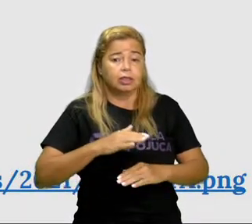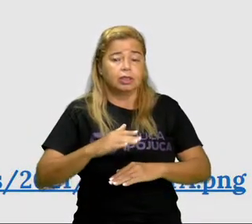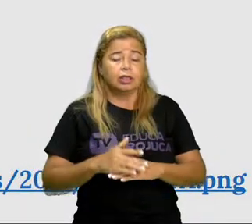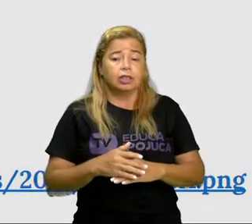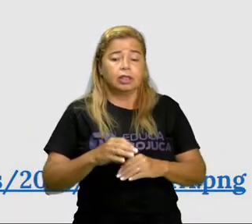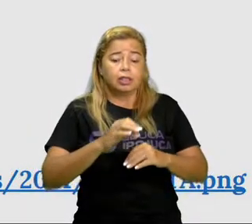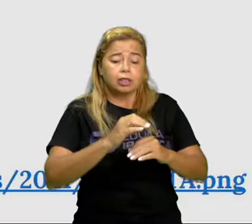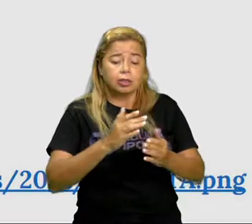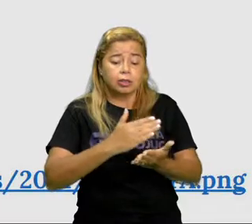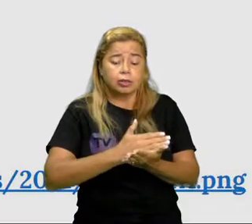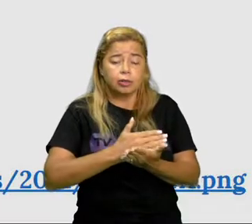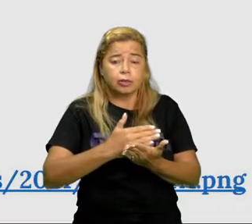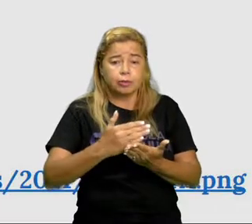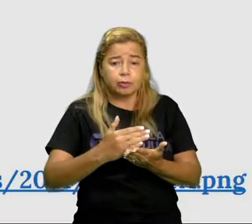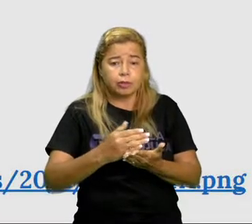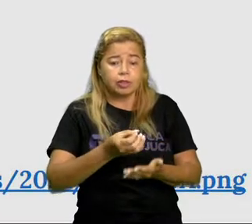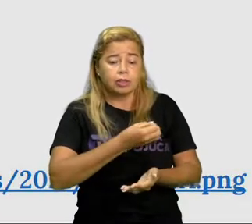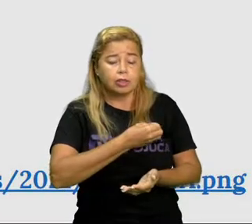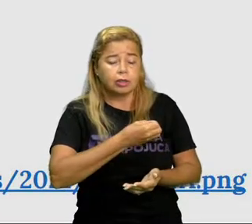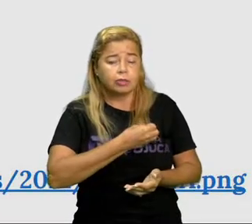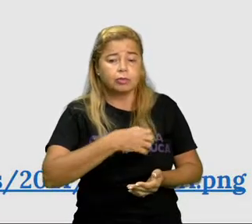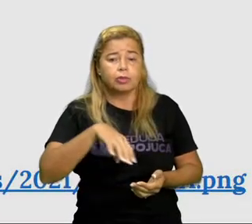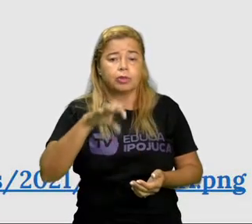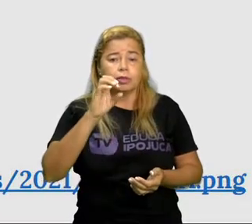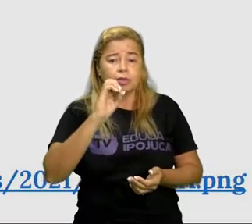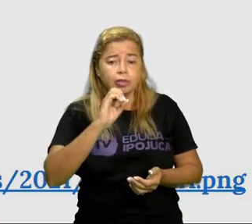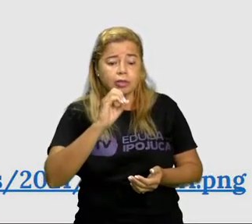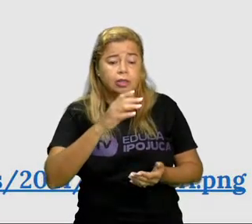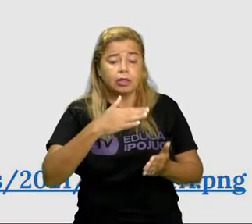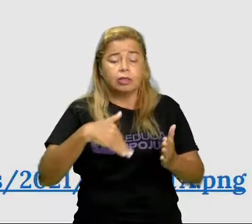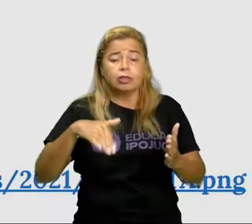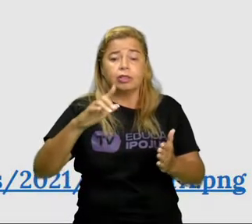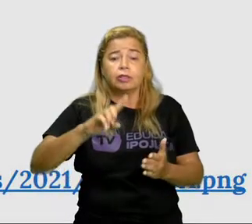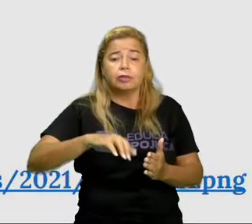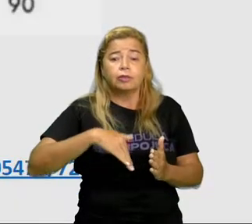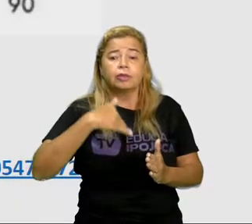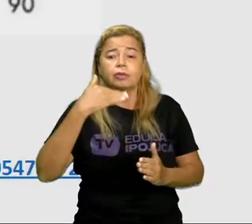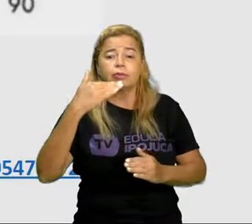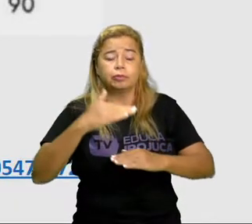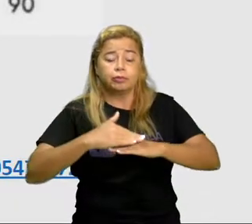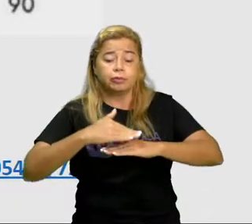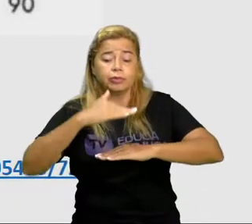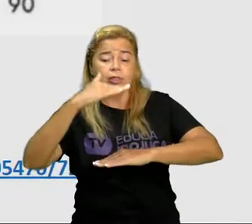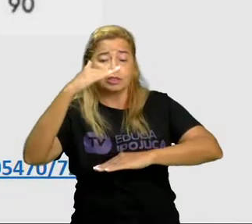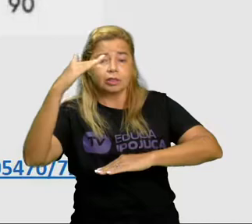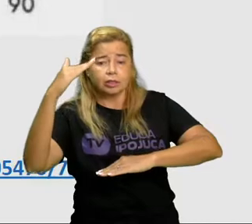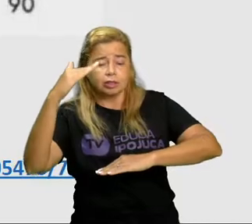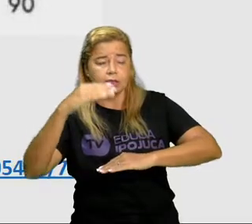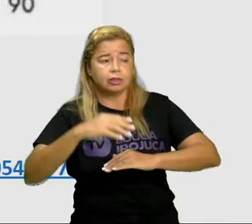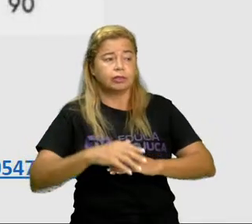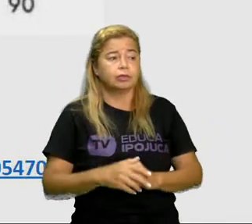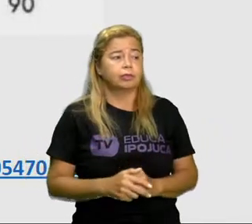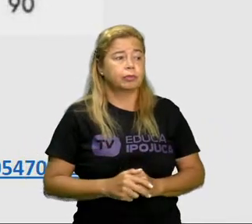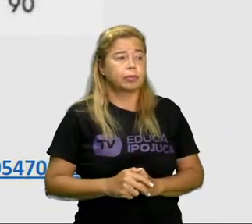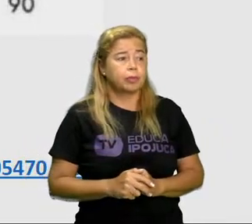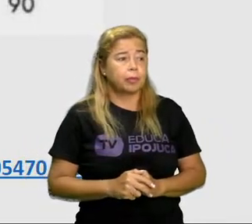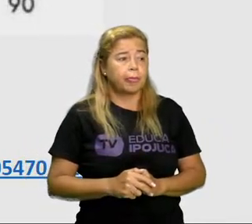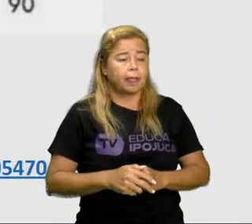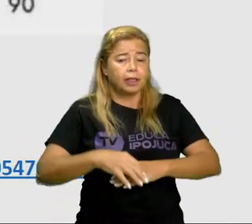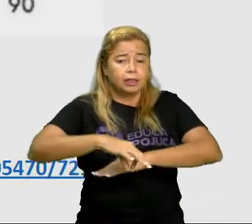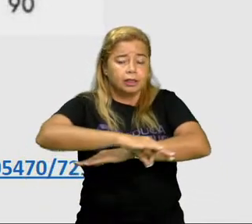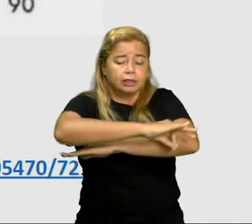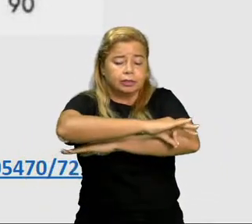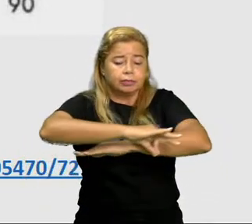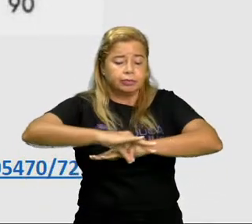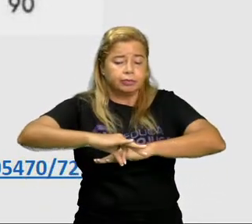E vejamos alguns exemplos de ordem crescente. Aí temos aí uma reta